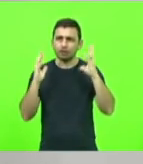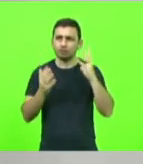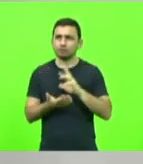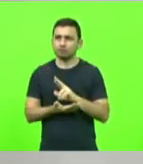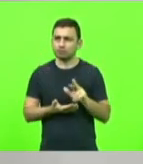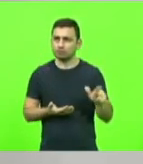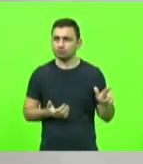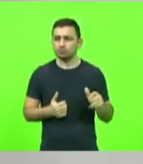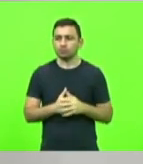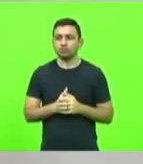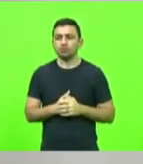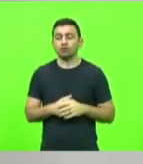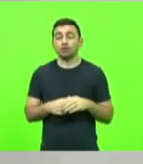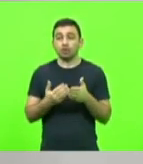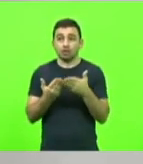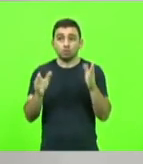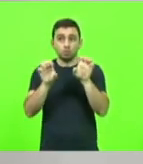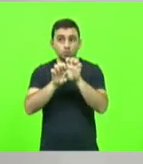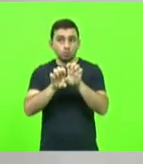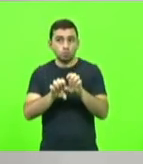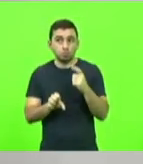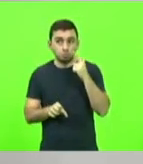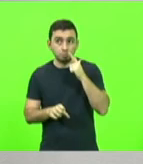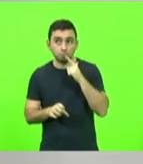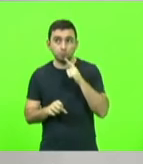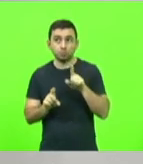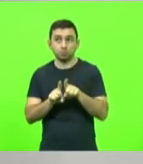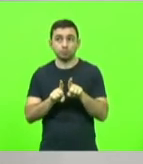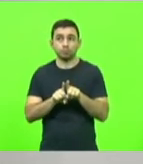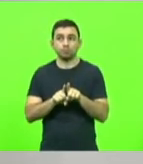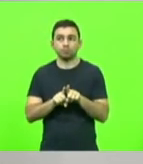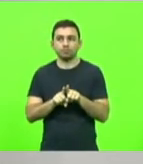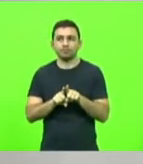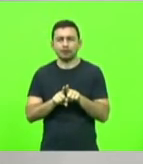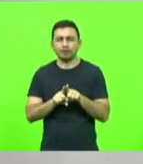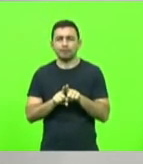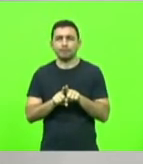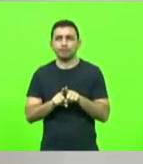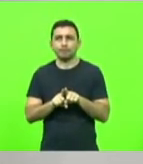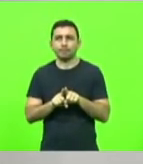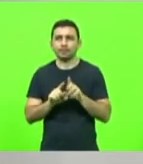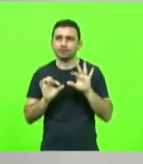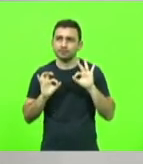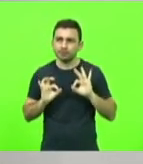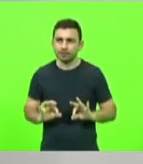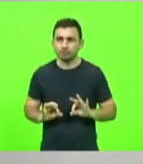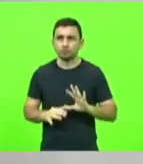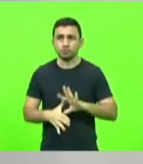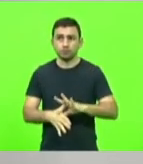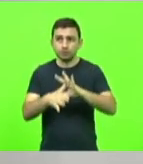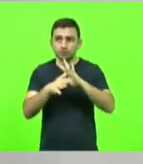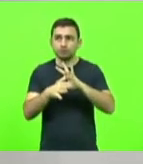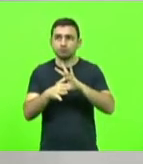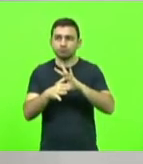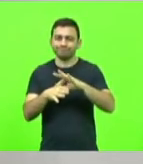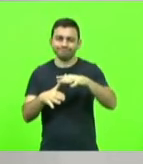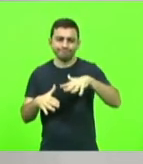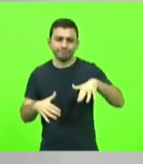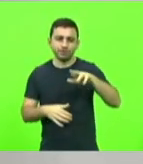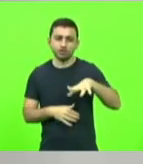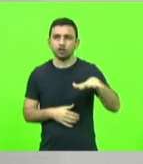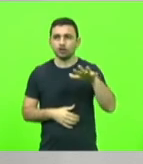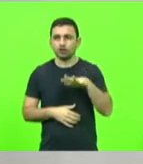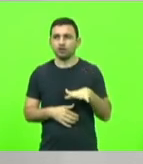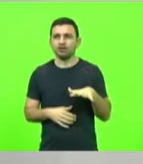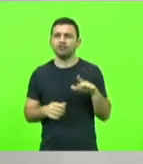estruturando e formando, certamente, bons líderes em nossa região e até